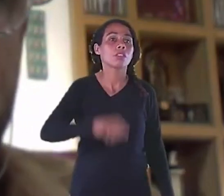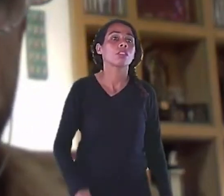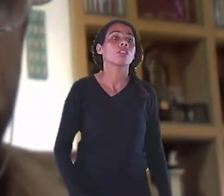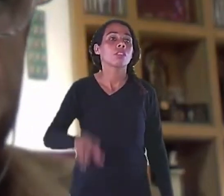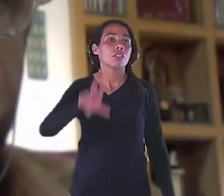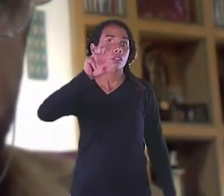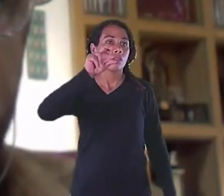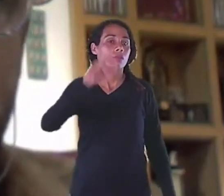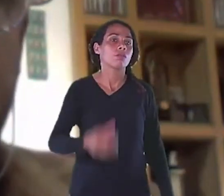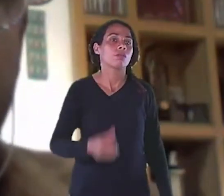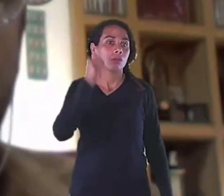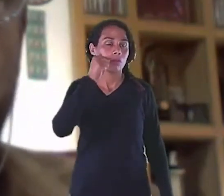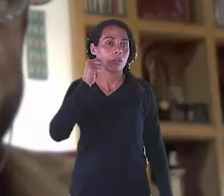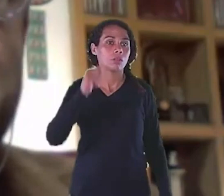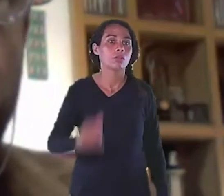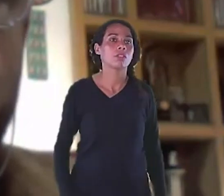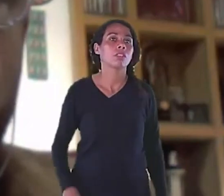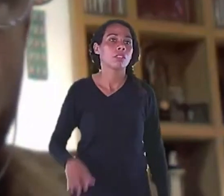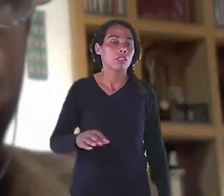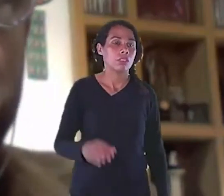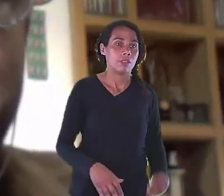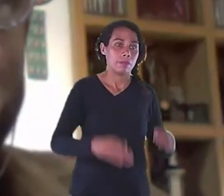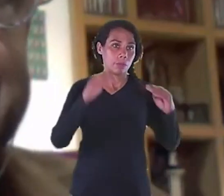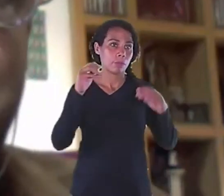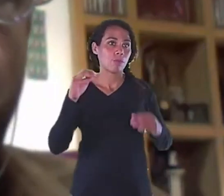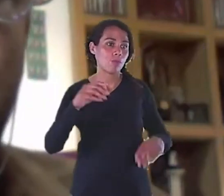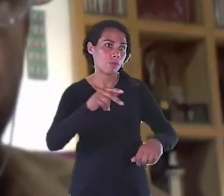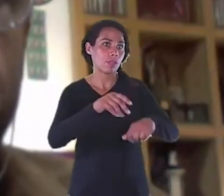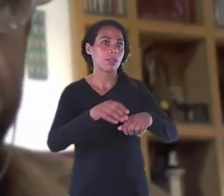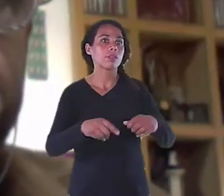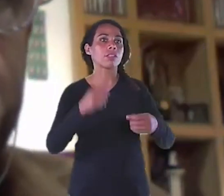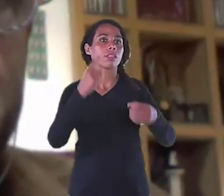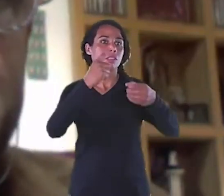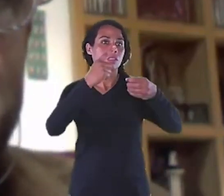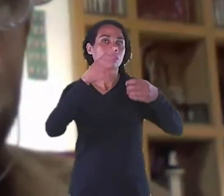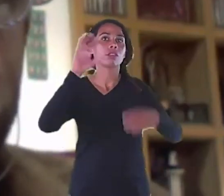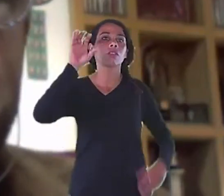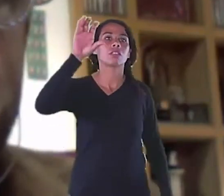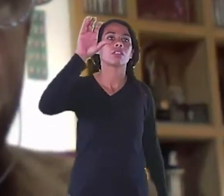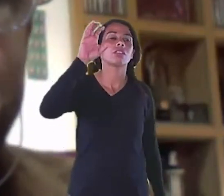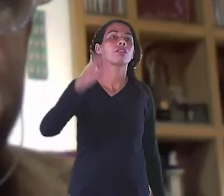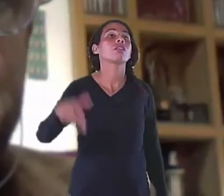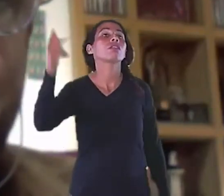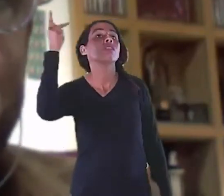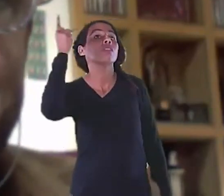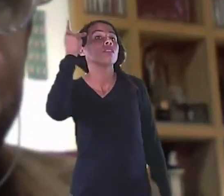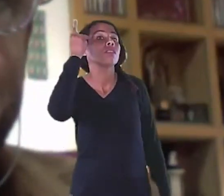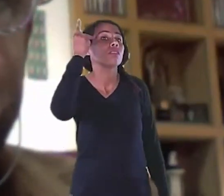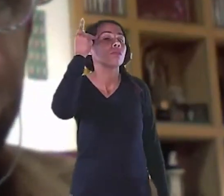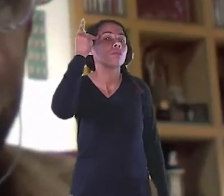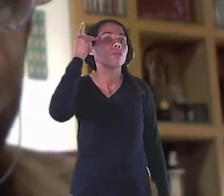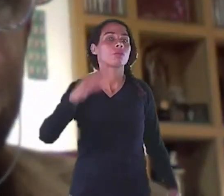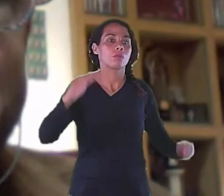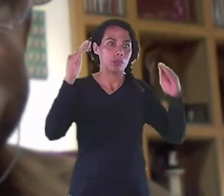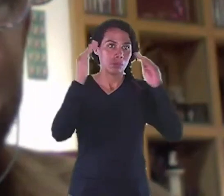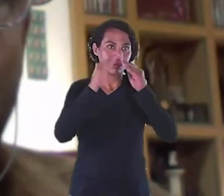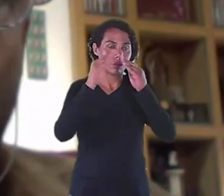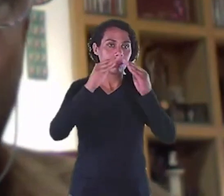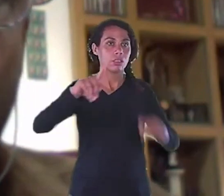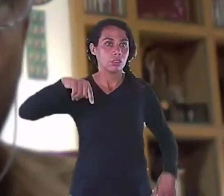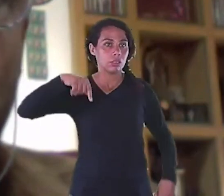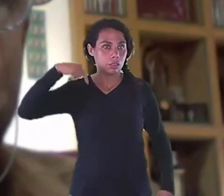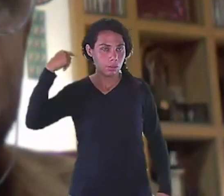Para Belo Horizonte E eu fui visitar Meus parentes Em São Paulo E a minha tia Marli Era